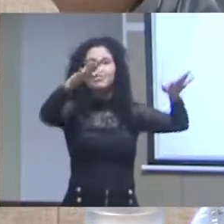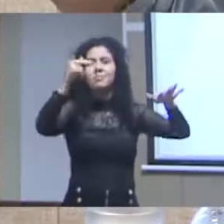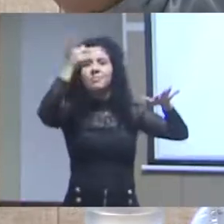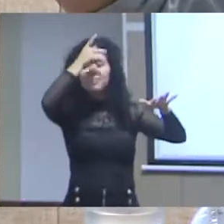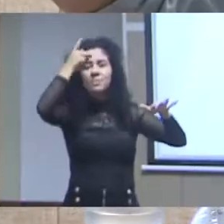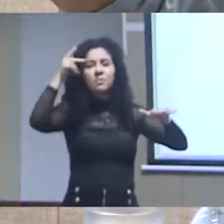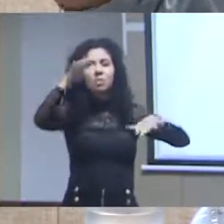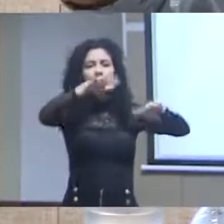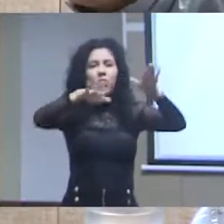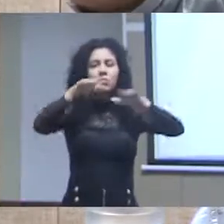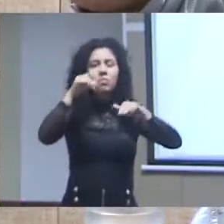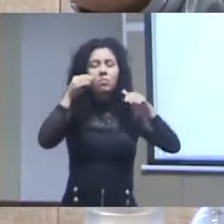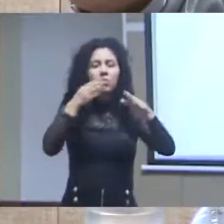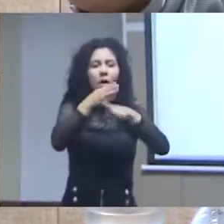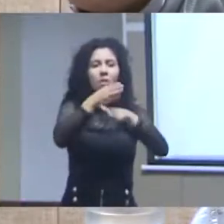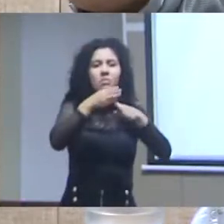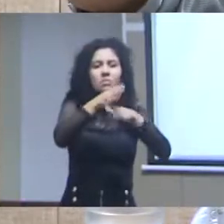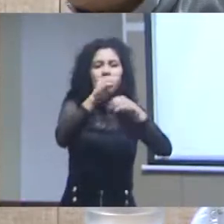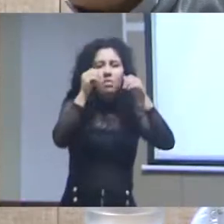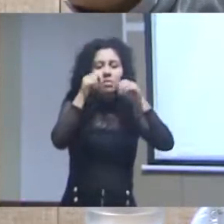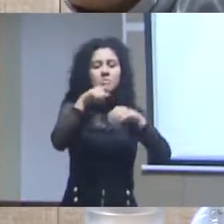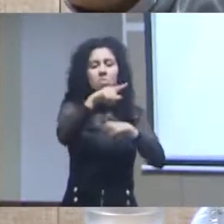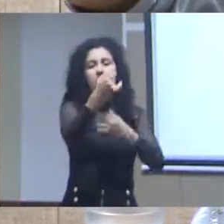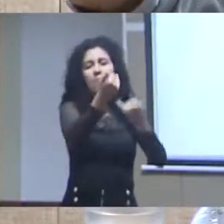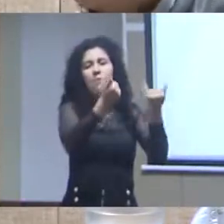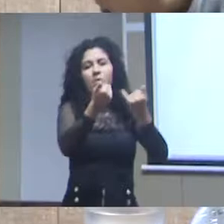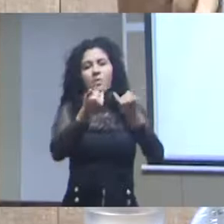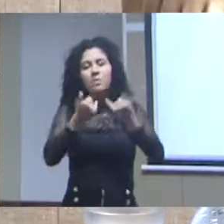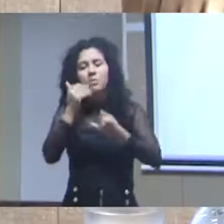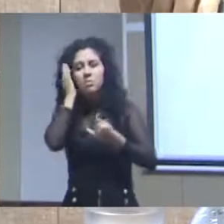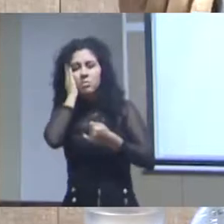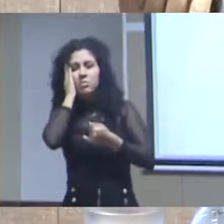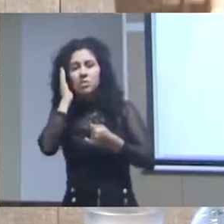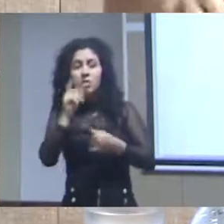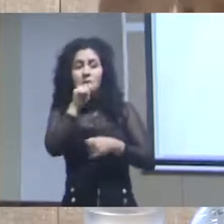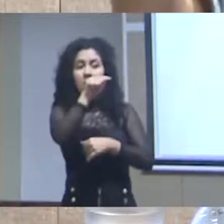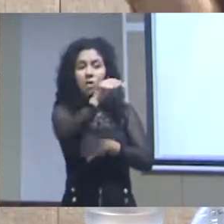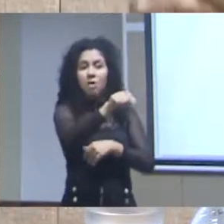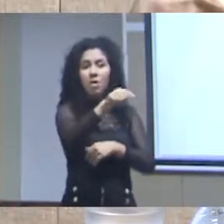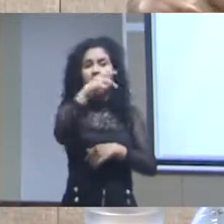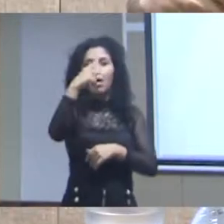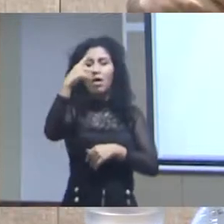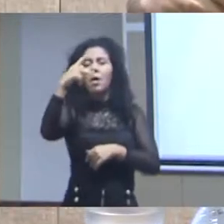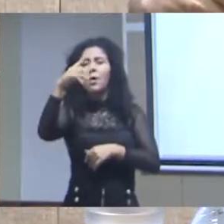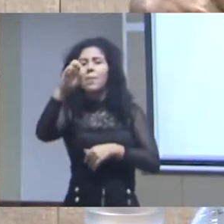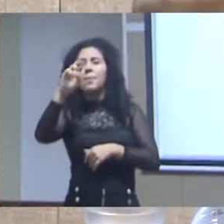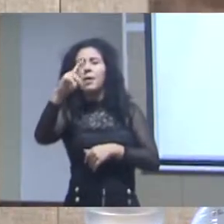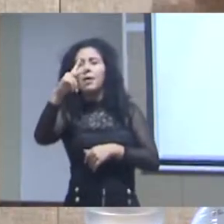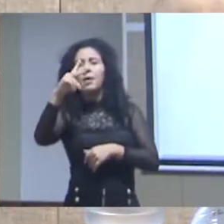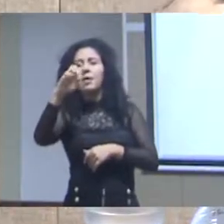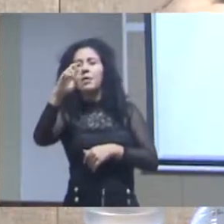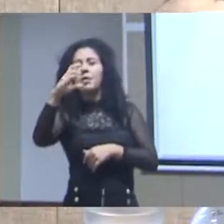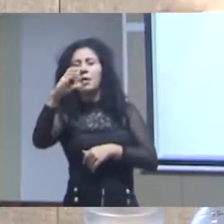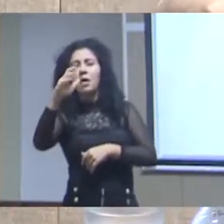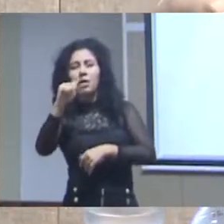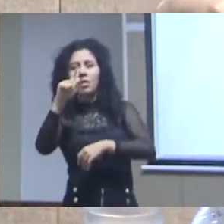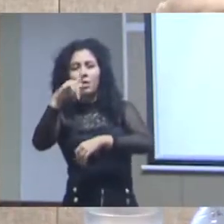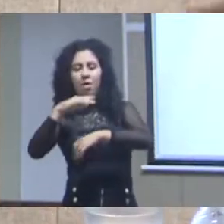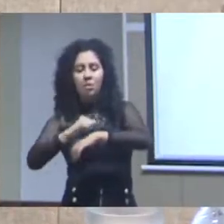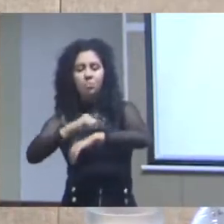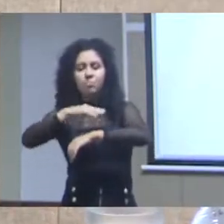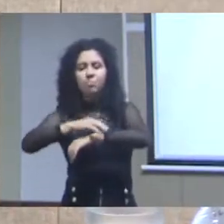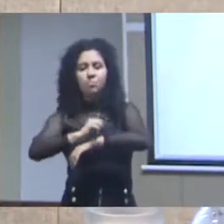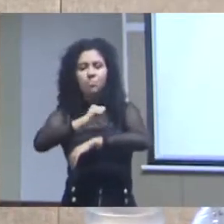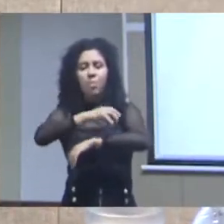pensar e falar assim poxa, olha só não pode construir o arco metropolitano aí se você pega esse dado e coloca sobre mapas então fica mais fácil ainda para você